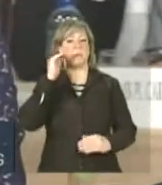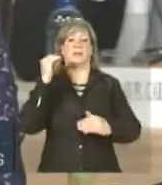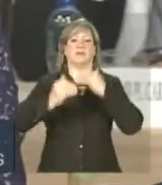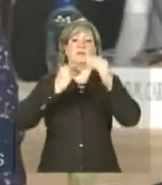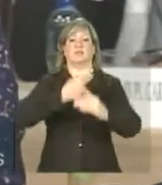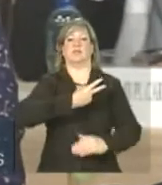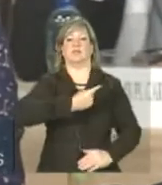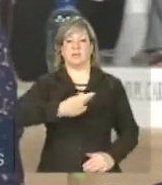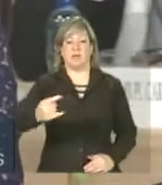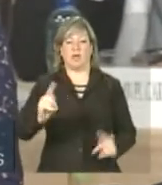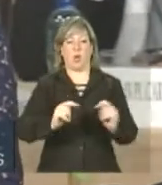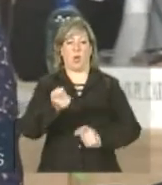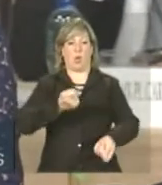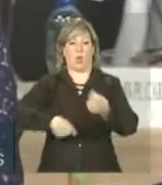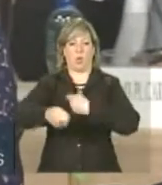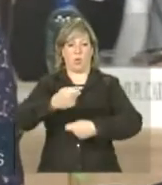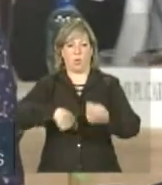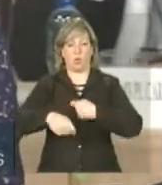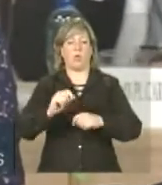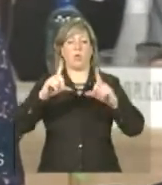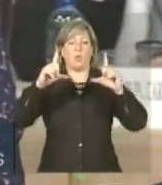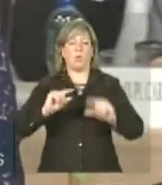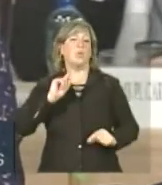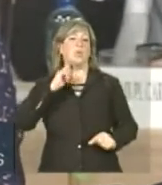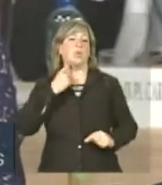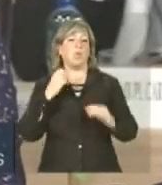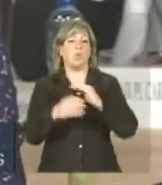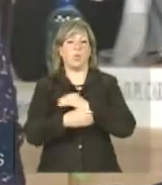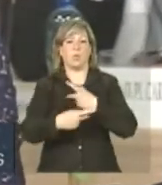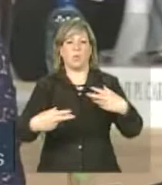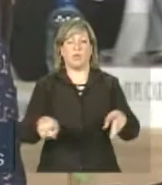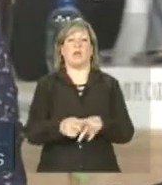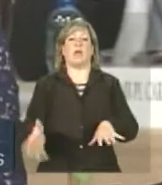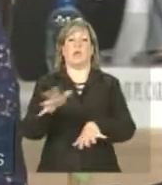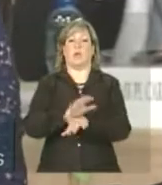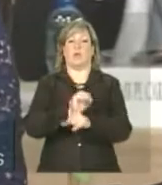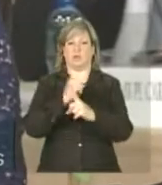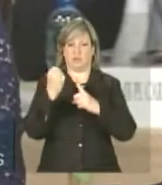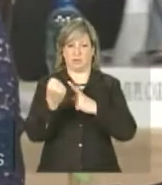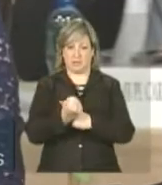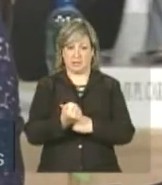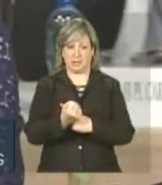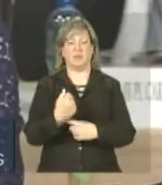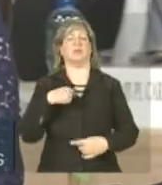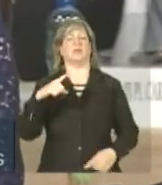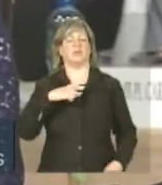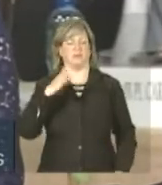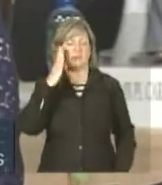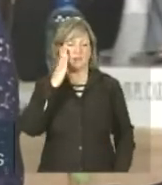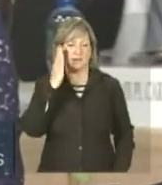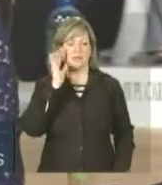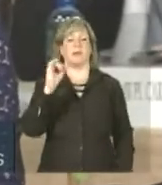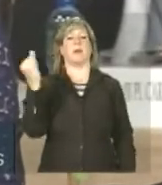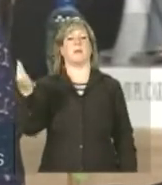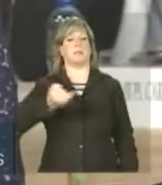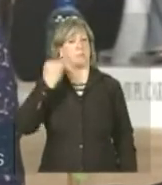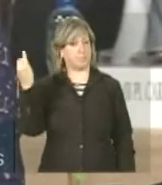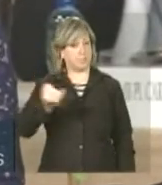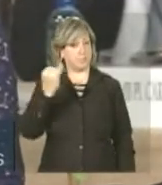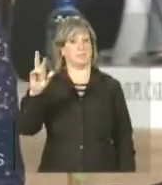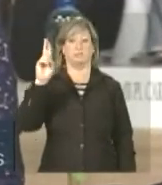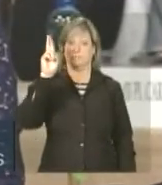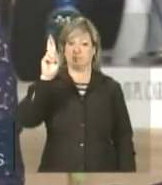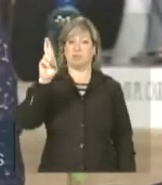sustentável, economia de baixo carbono e inclusão social. Tenho consciência do importante papel